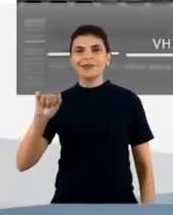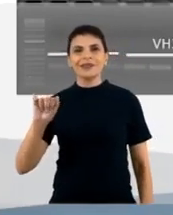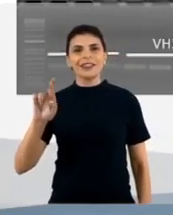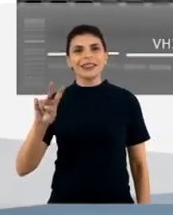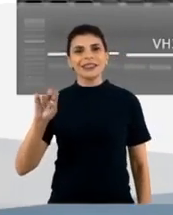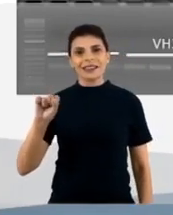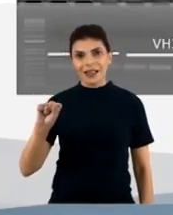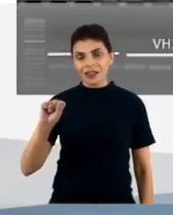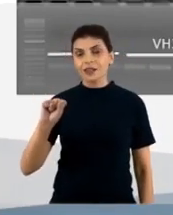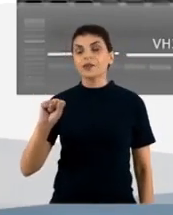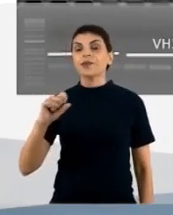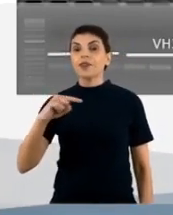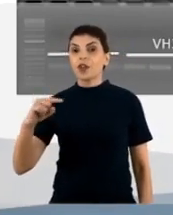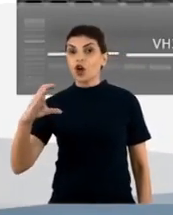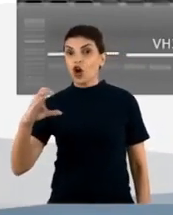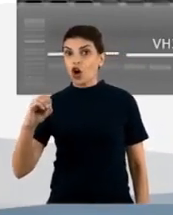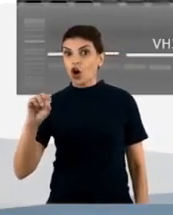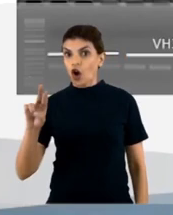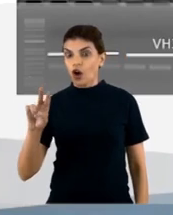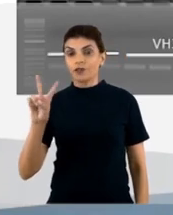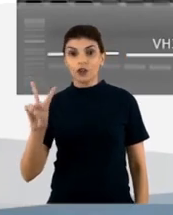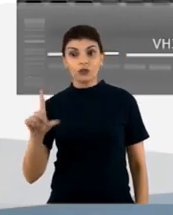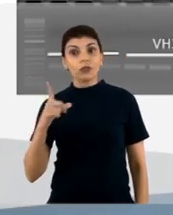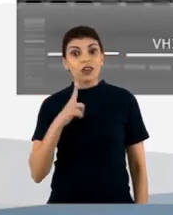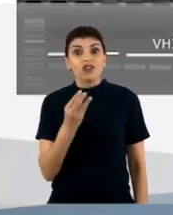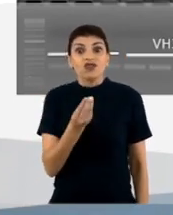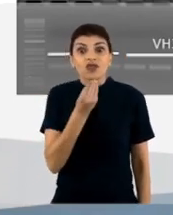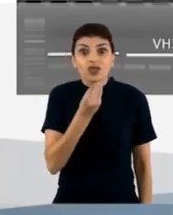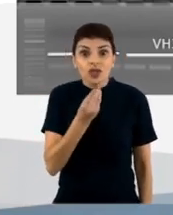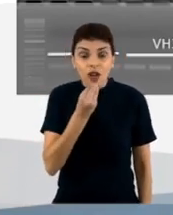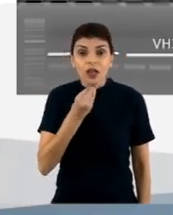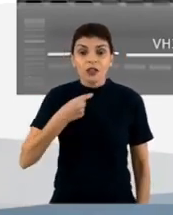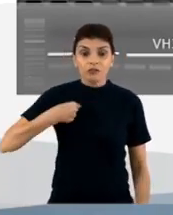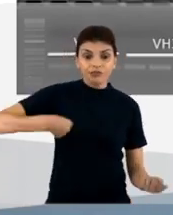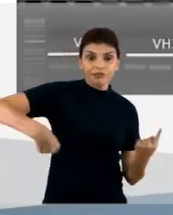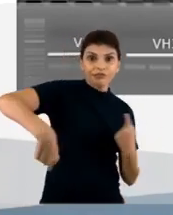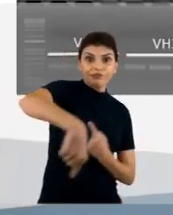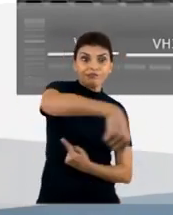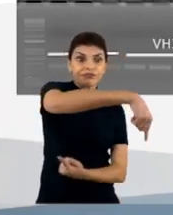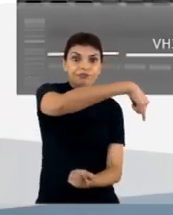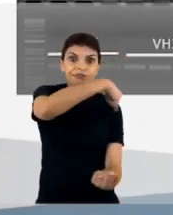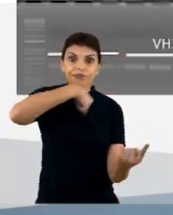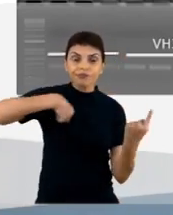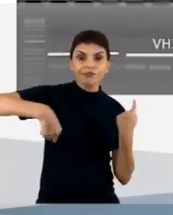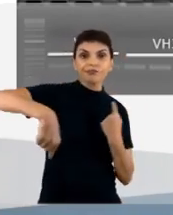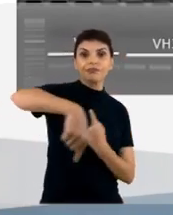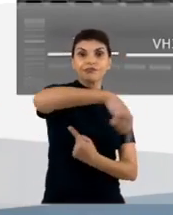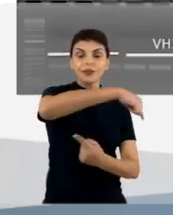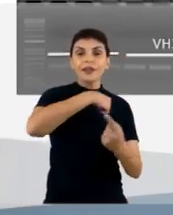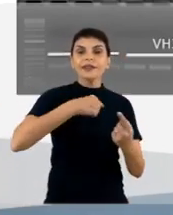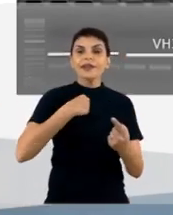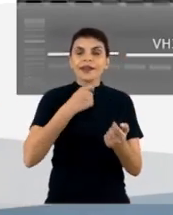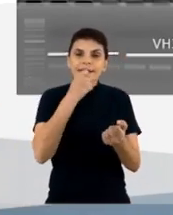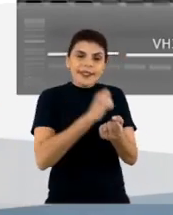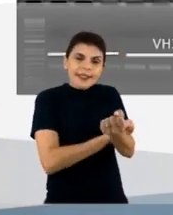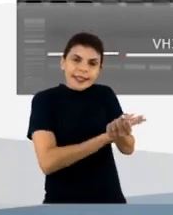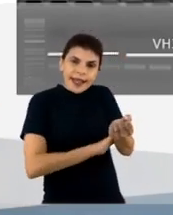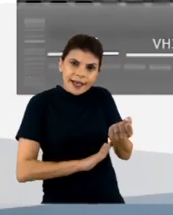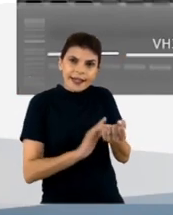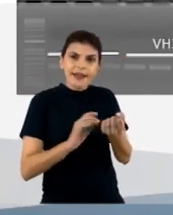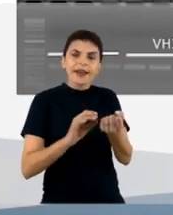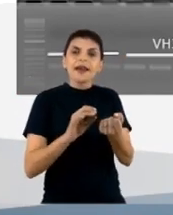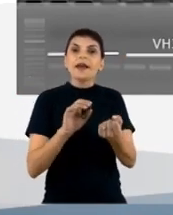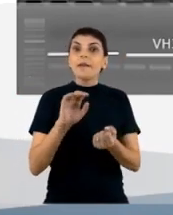-2, porque ali a nossa chance de ter na circulação linfócitos B que estão